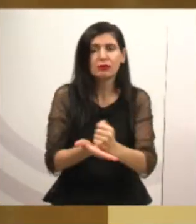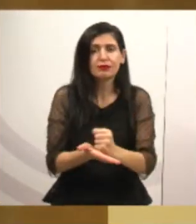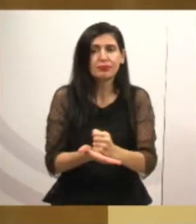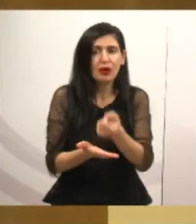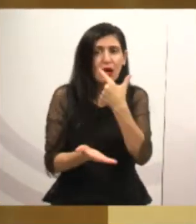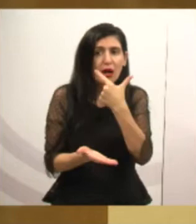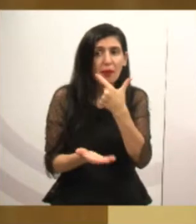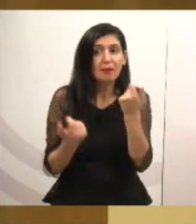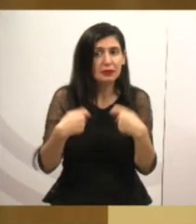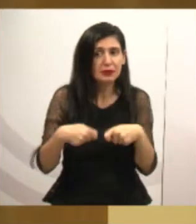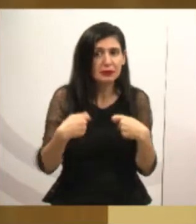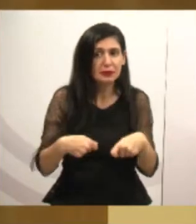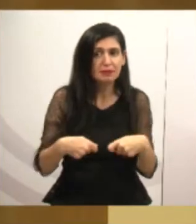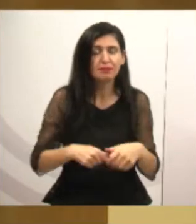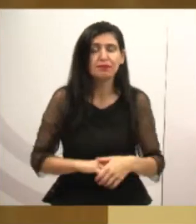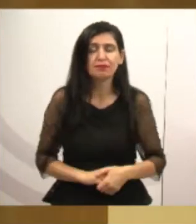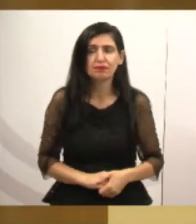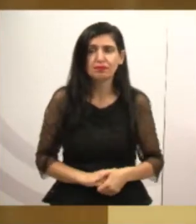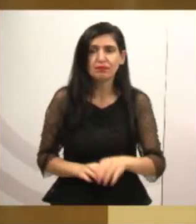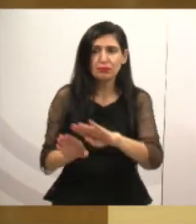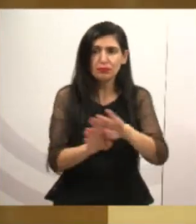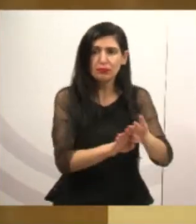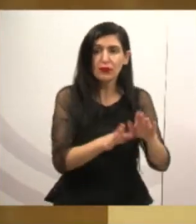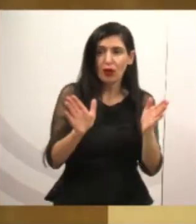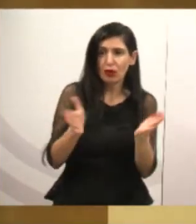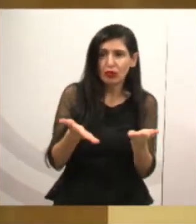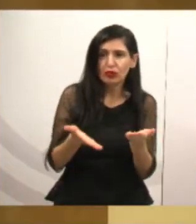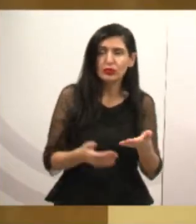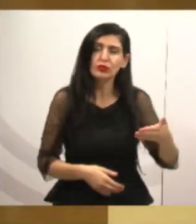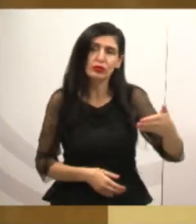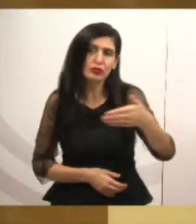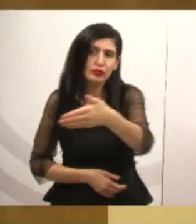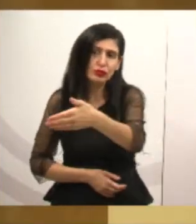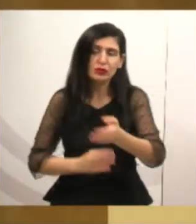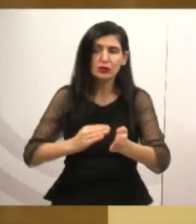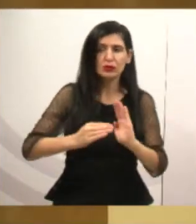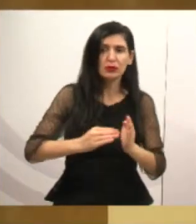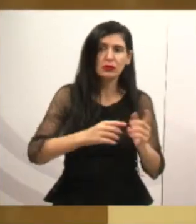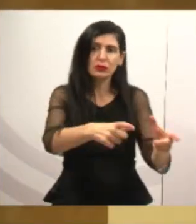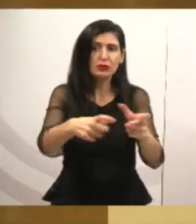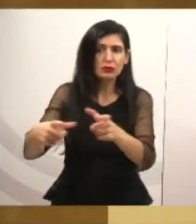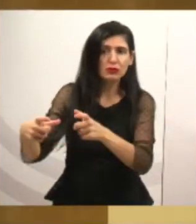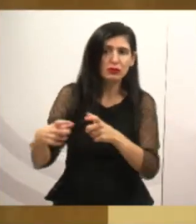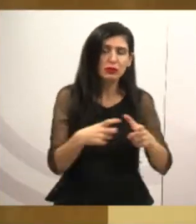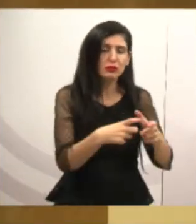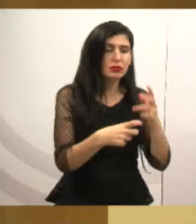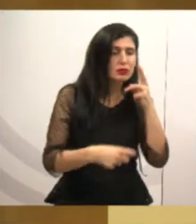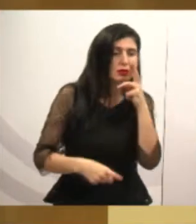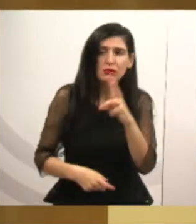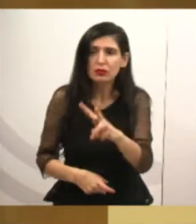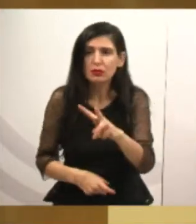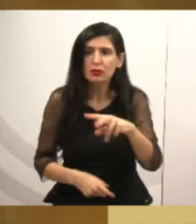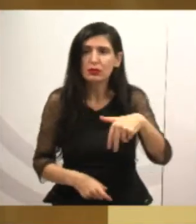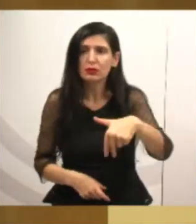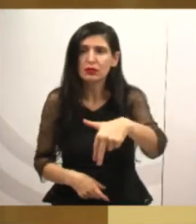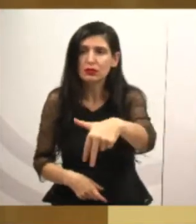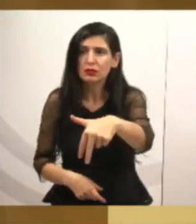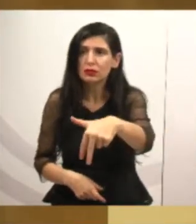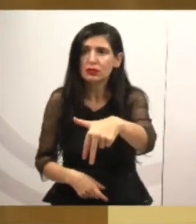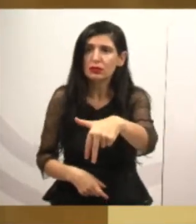Hoje, eu estive em vários bairros aqui da nossa cidade, e realmente, a gente pôde constatar... Pois não, vereador?